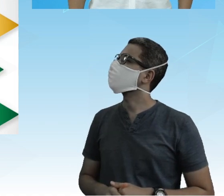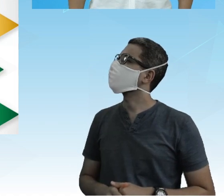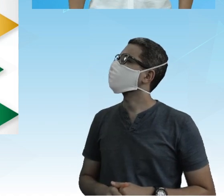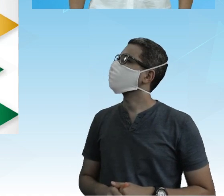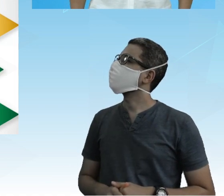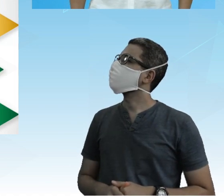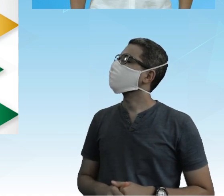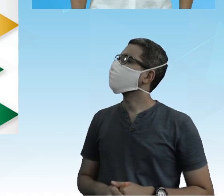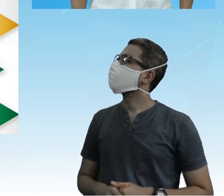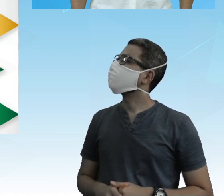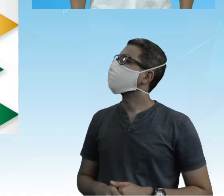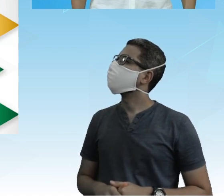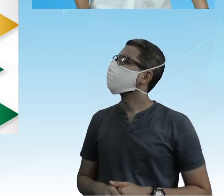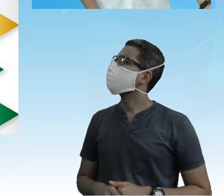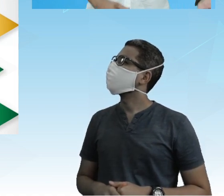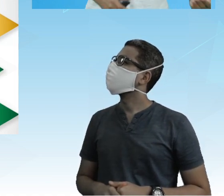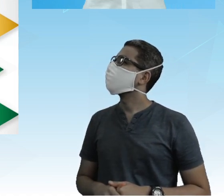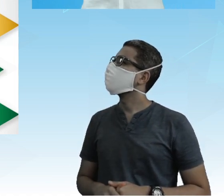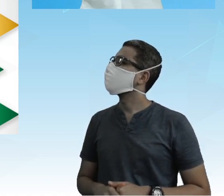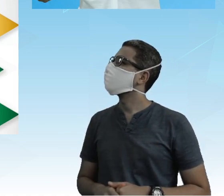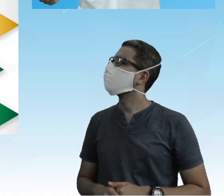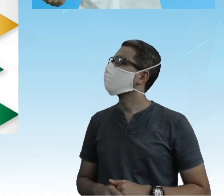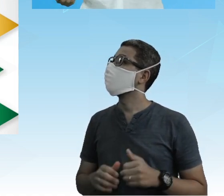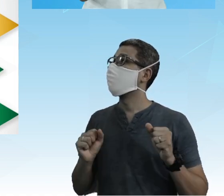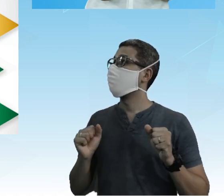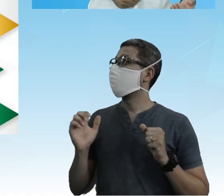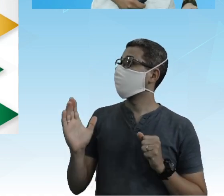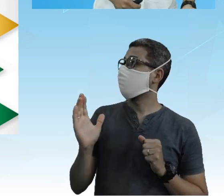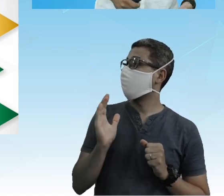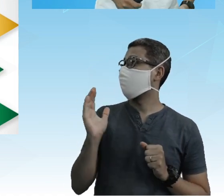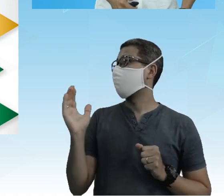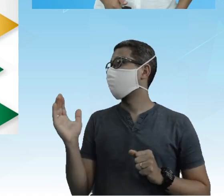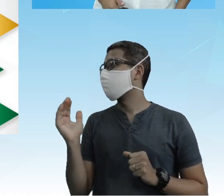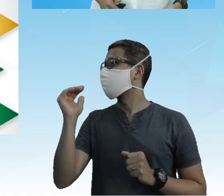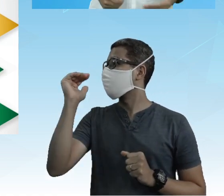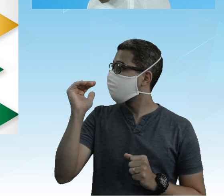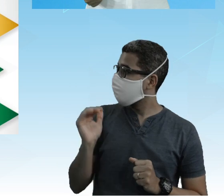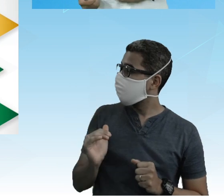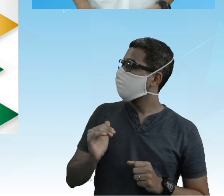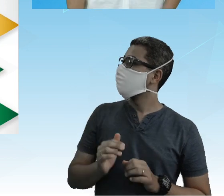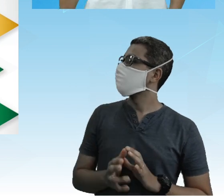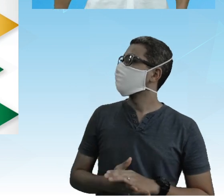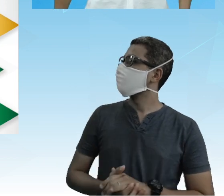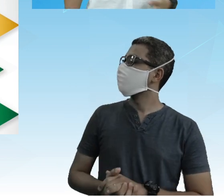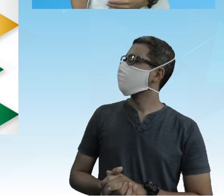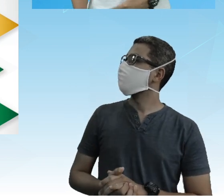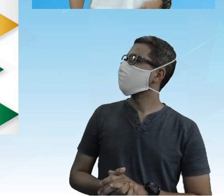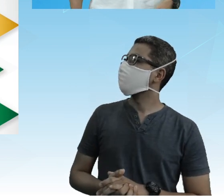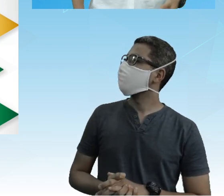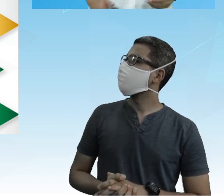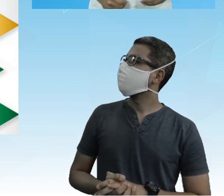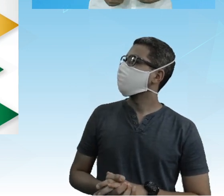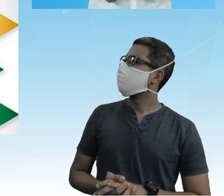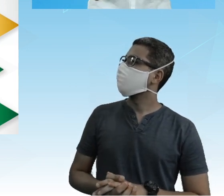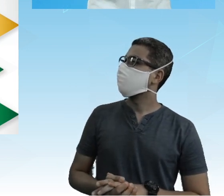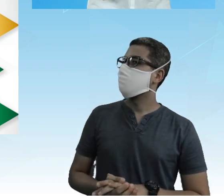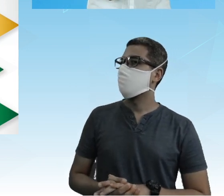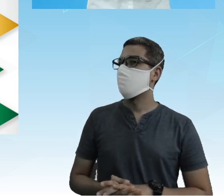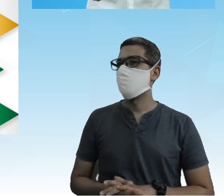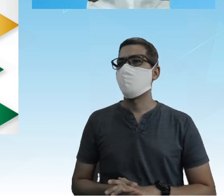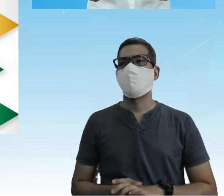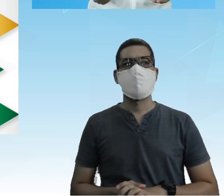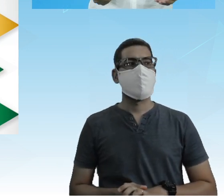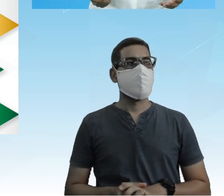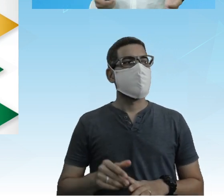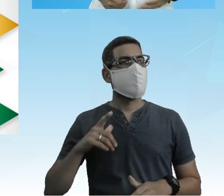vendo? O deslocamento dela Tanto é Para a direita Como é pra baixo Tá vendo? Se repete Mesma figura Tá? É porque